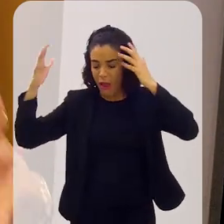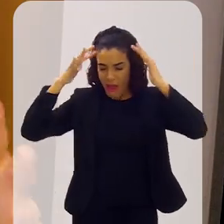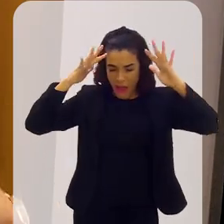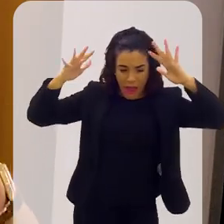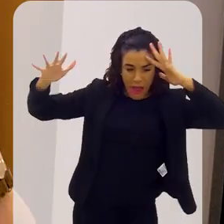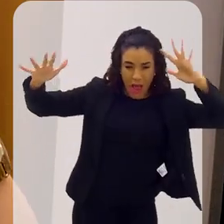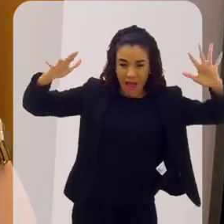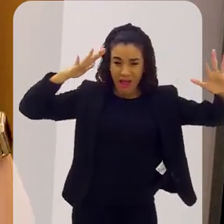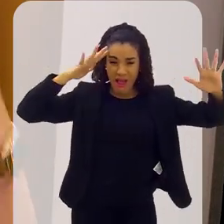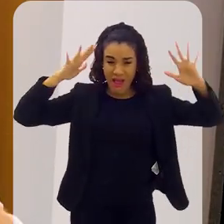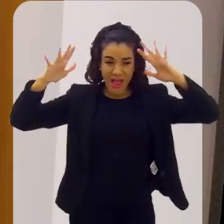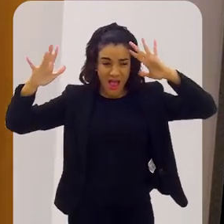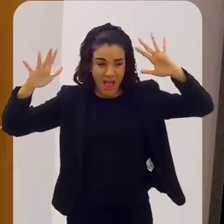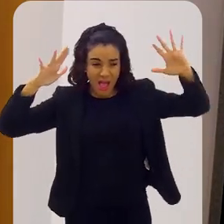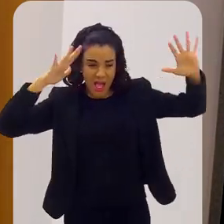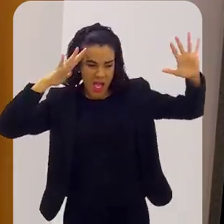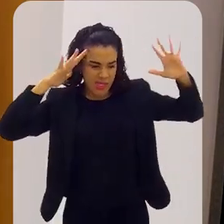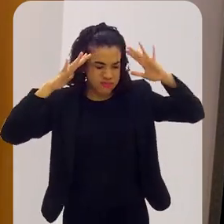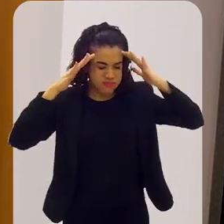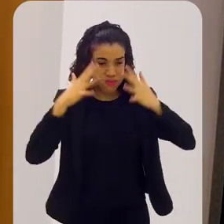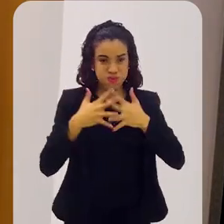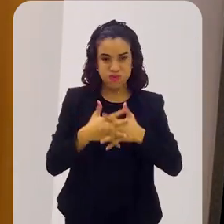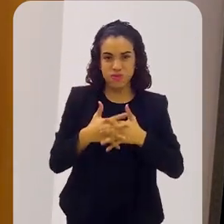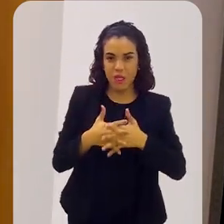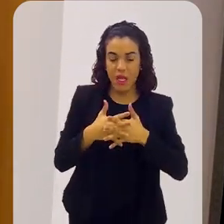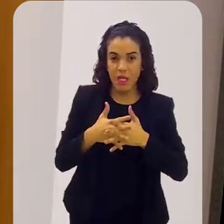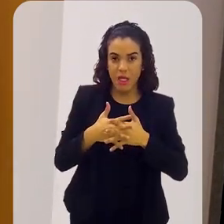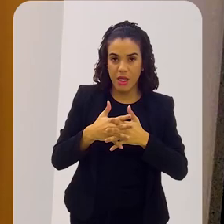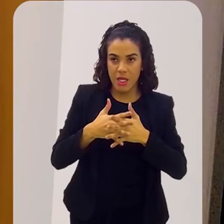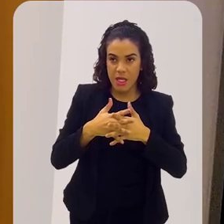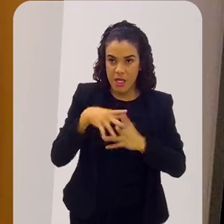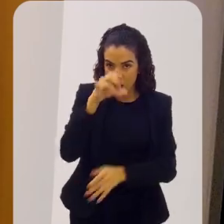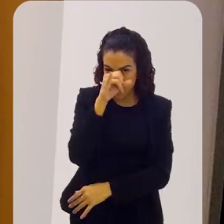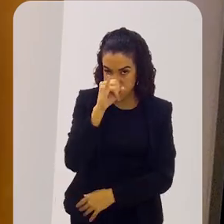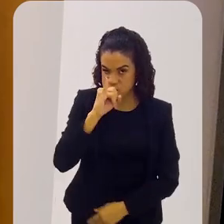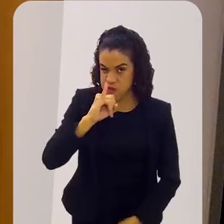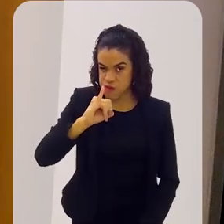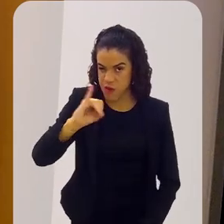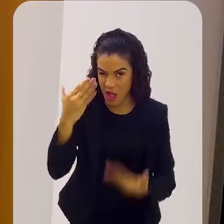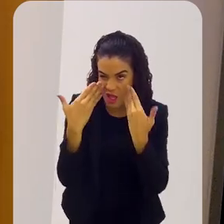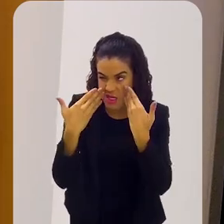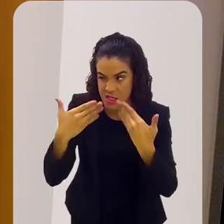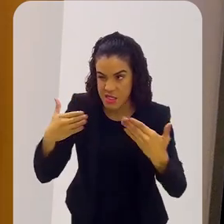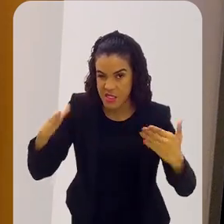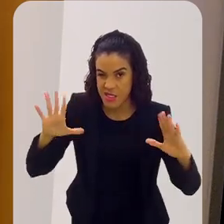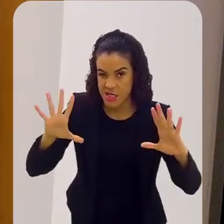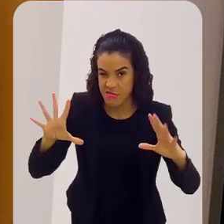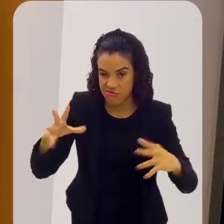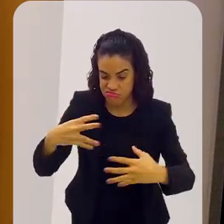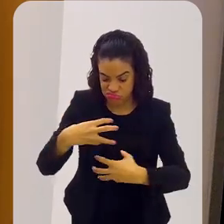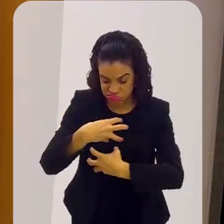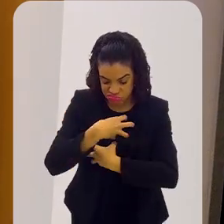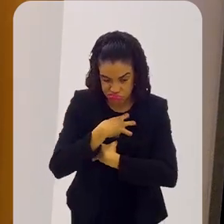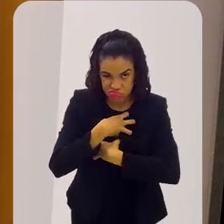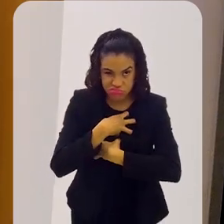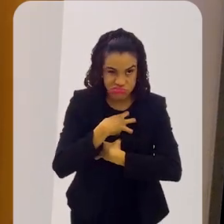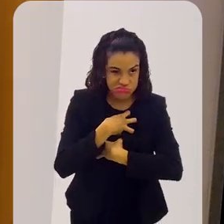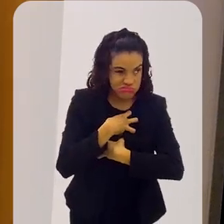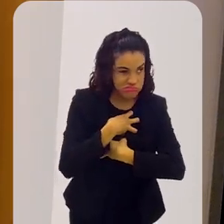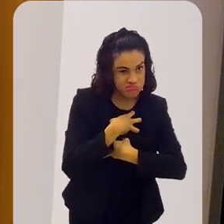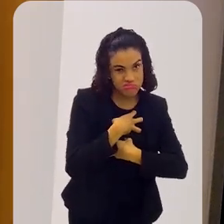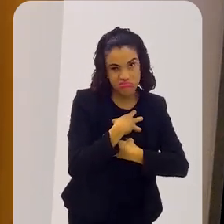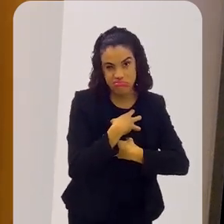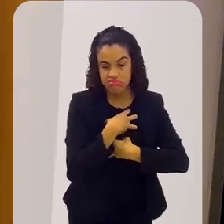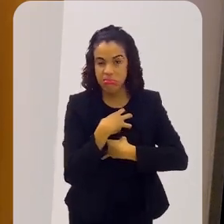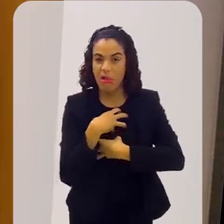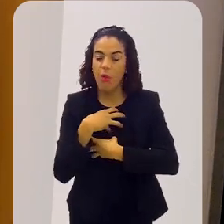Joana pira e começa a ter pensamentos além de lindos, totalmente confusos. E a bruxa se revela. Dentro de si era